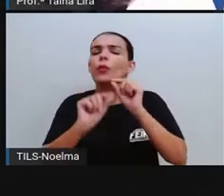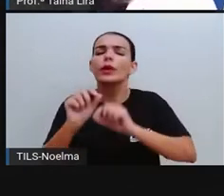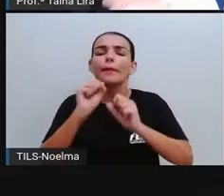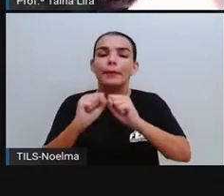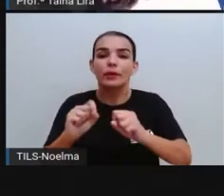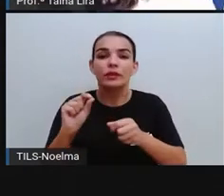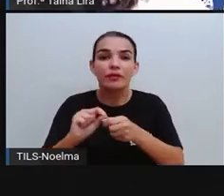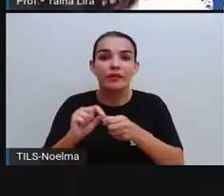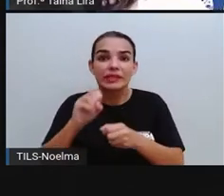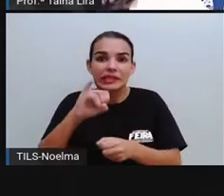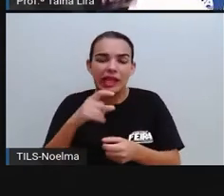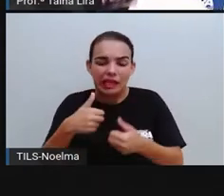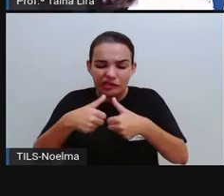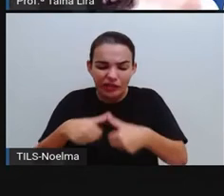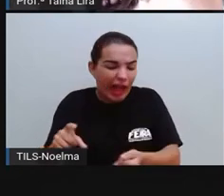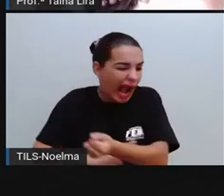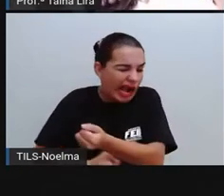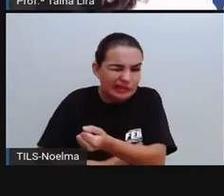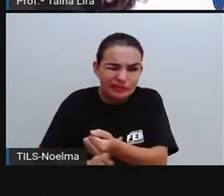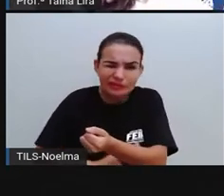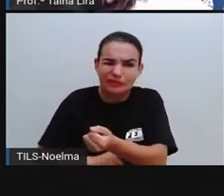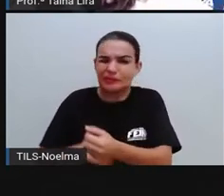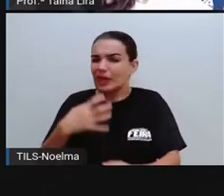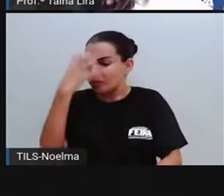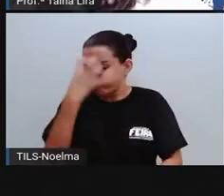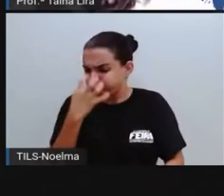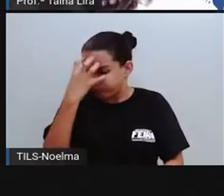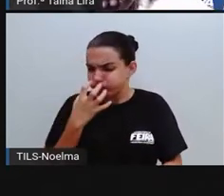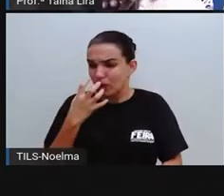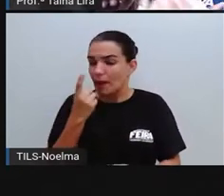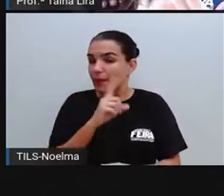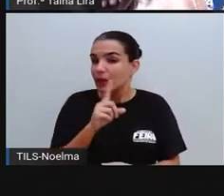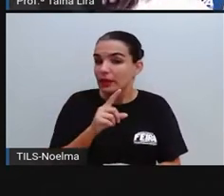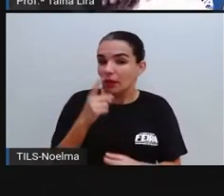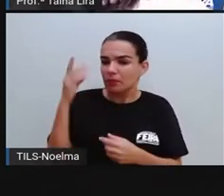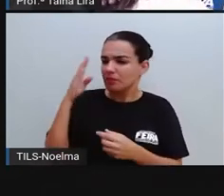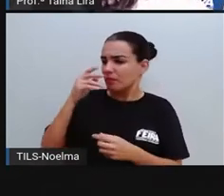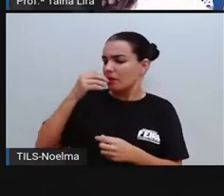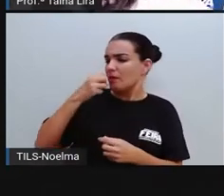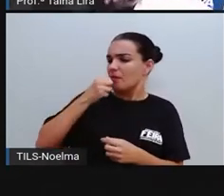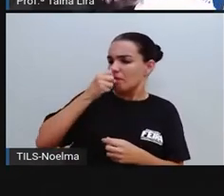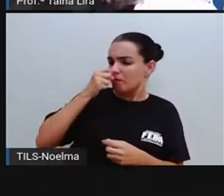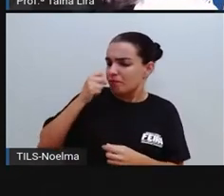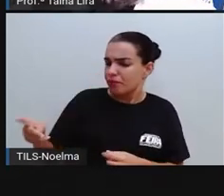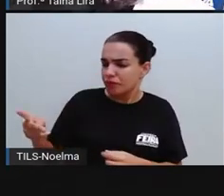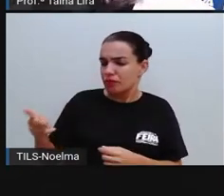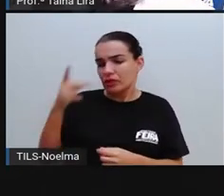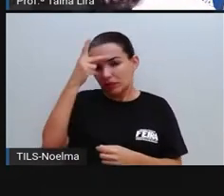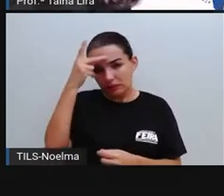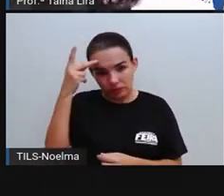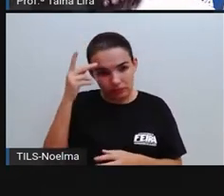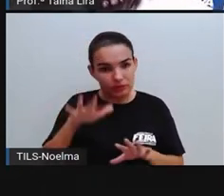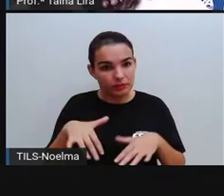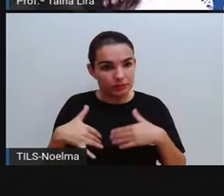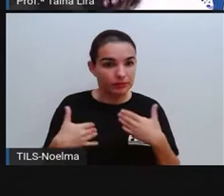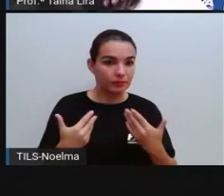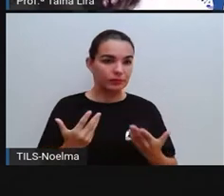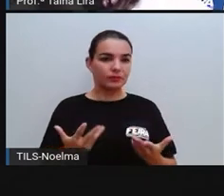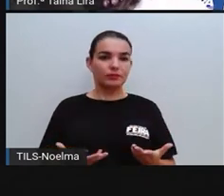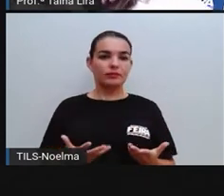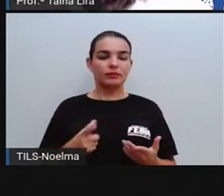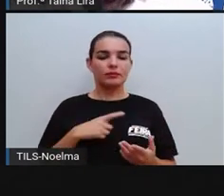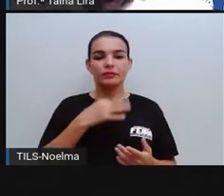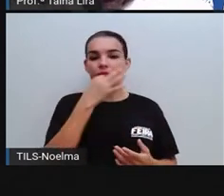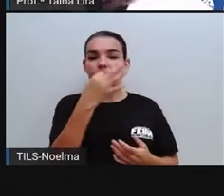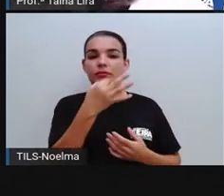está muito chateado para não magoar as pessoas. E eu trouxe como sugestão justamente, né? Uma das sugestões que